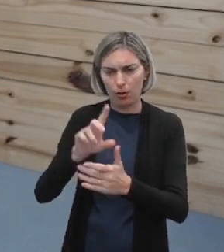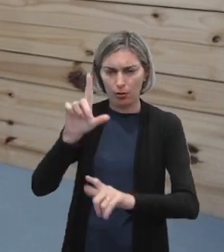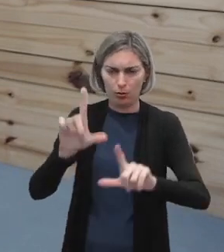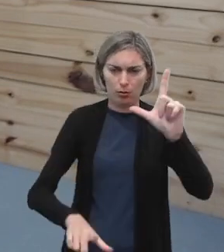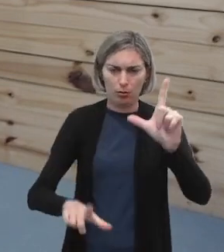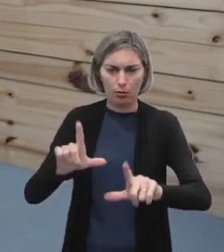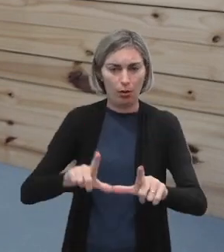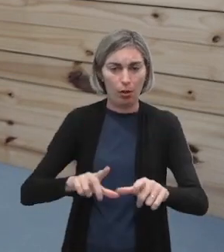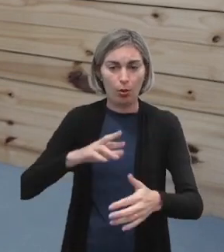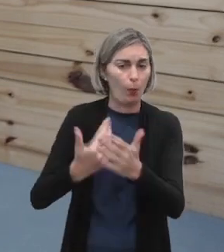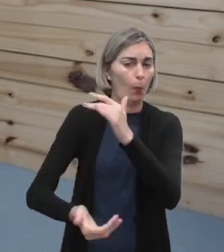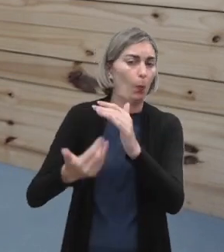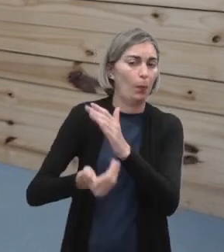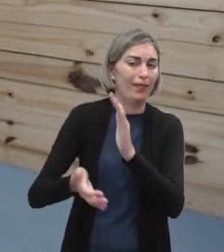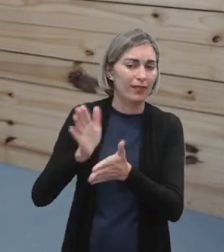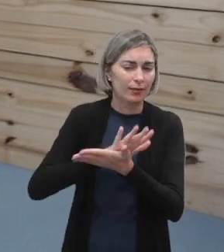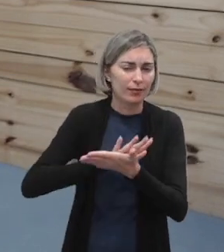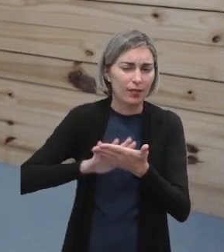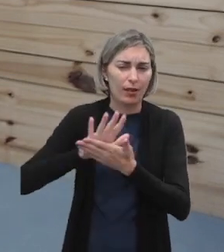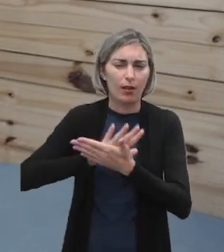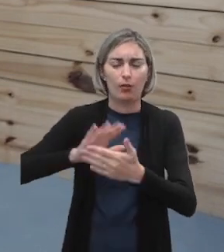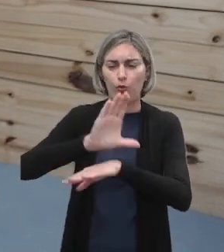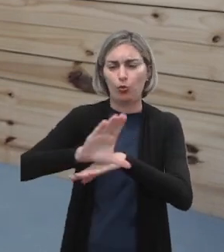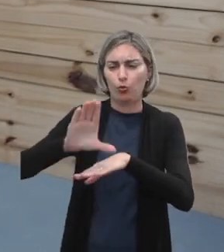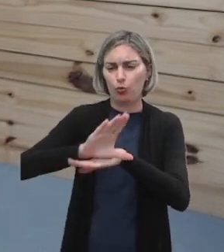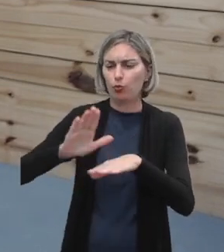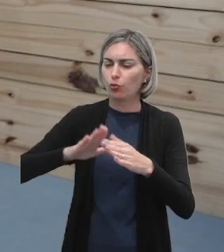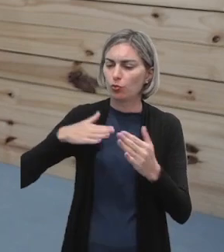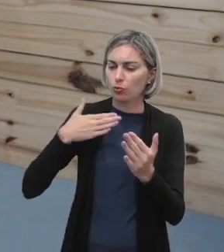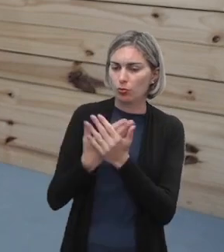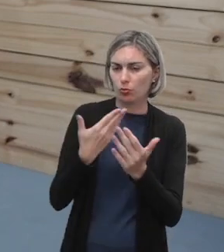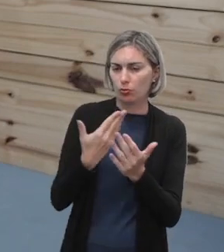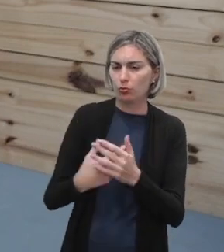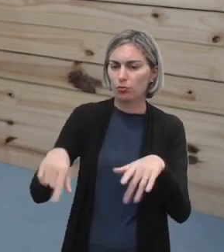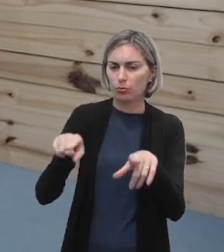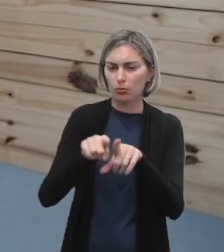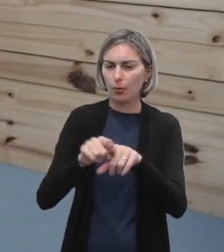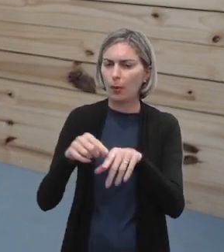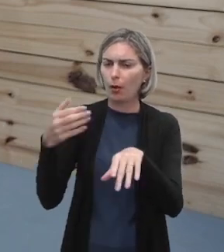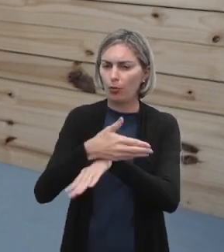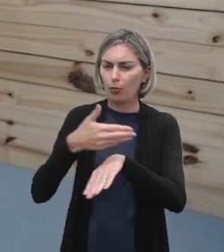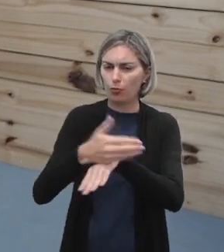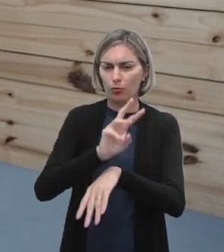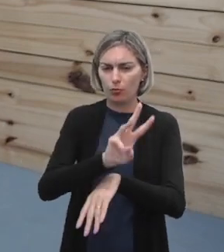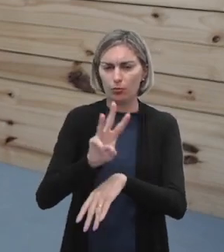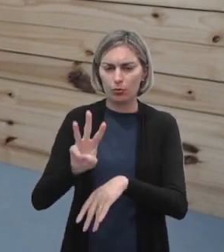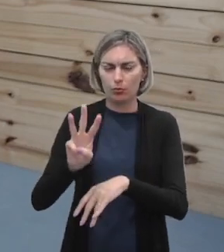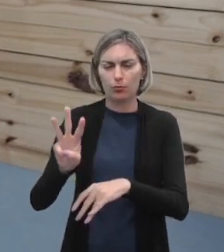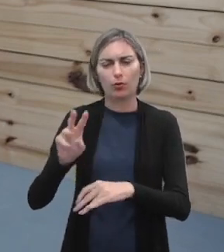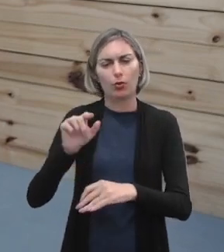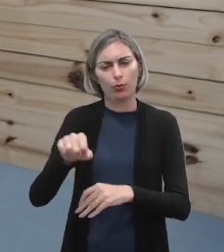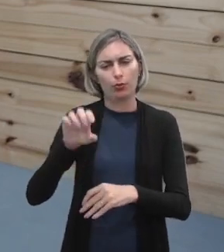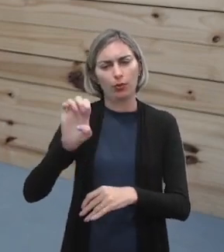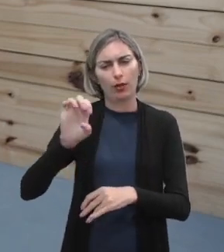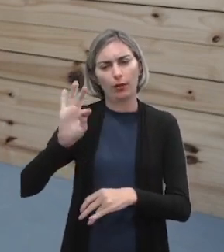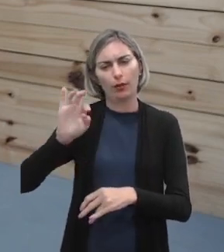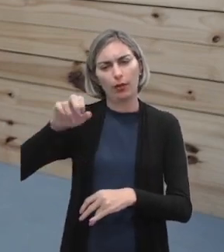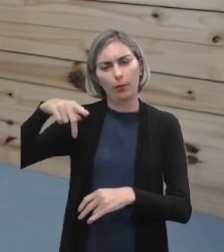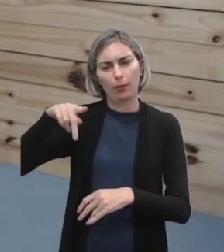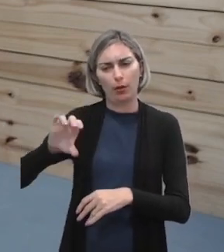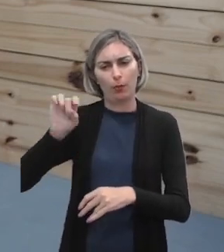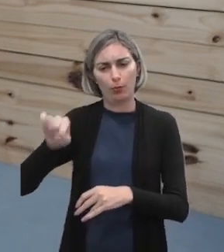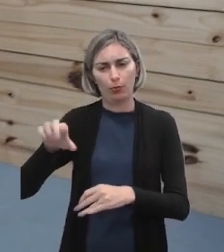para não perder nada do nosso curso e da nossa escola. Também acessar o site www.etepac